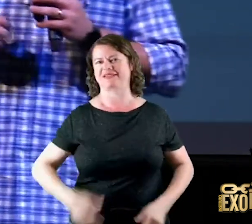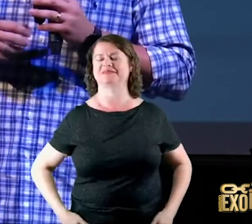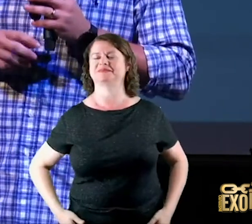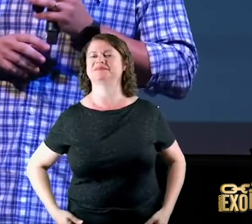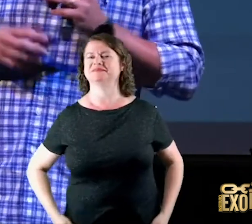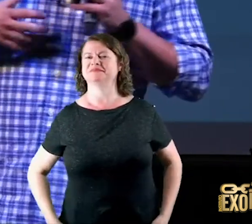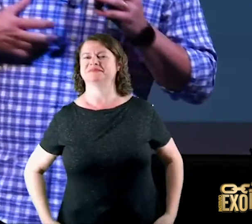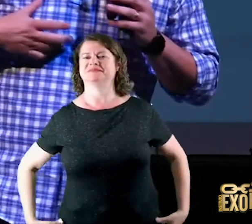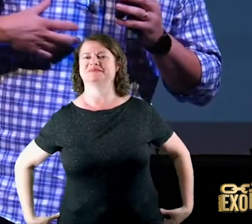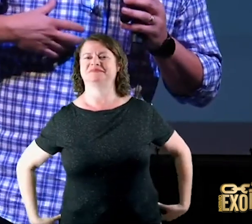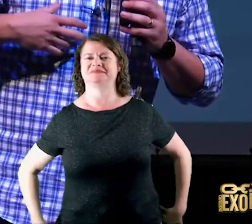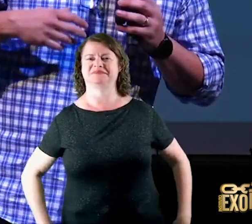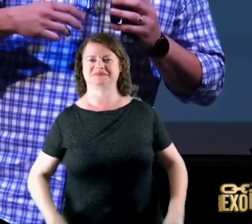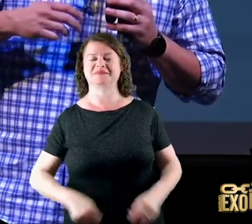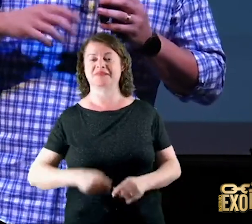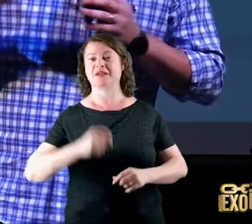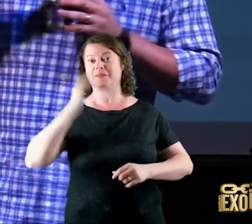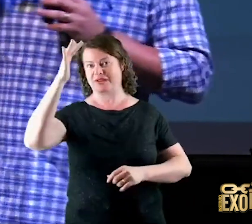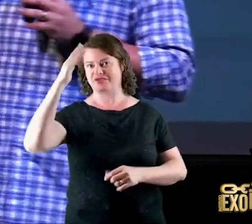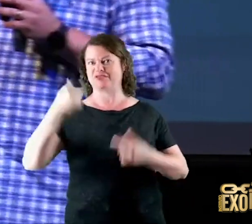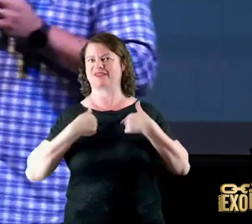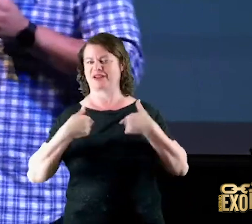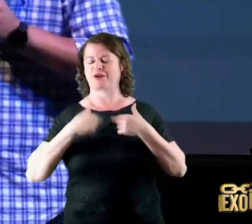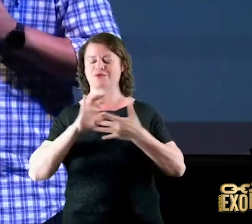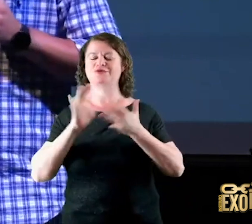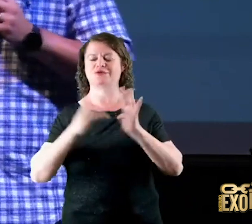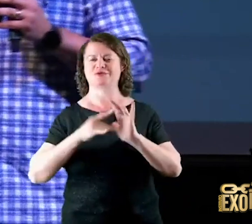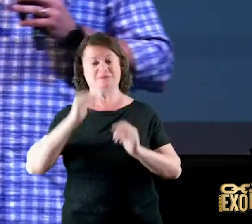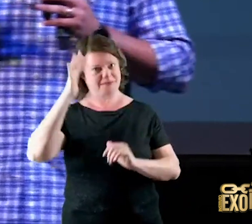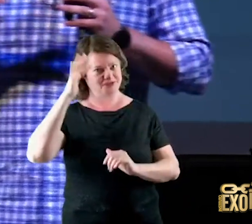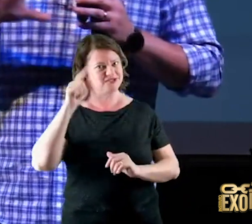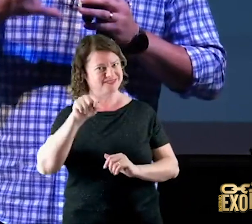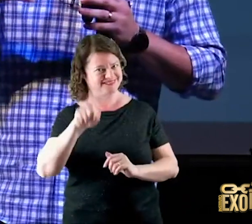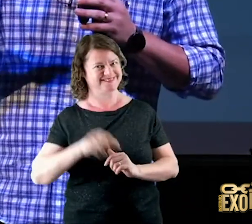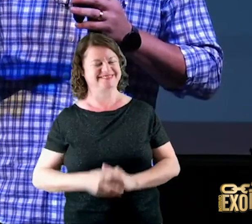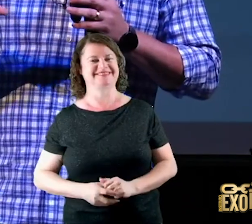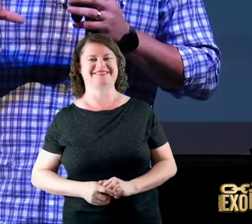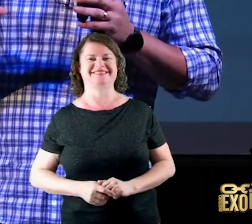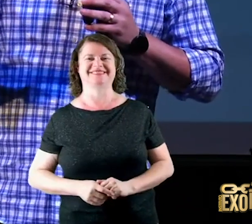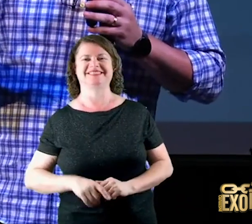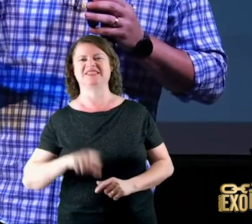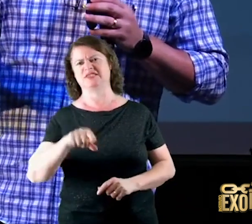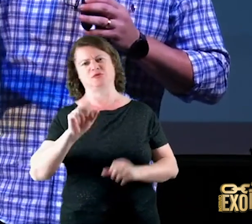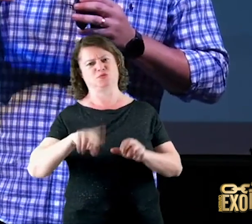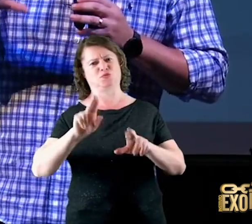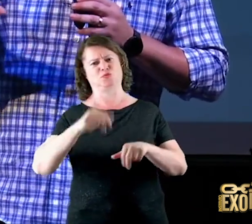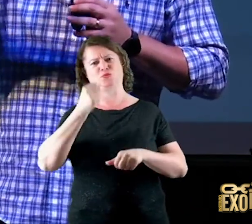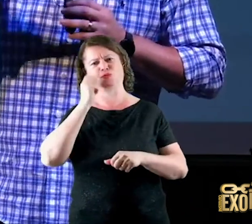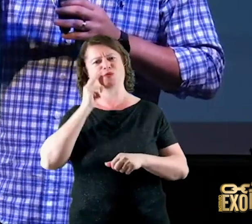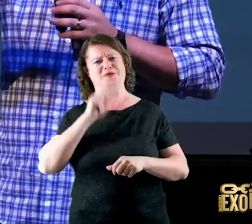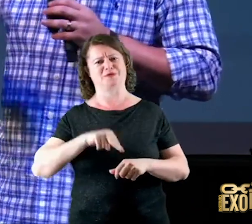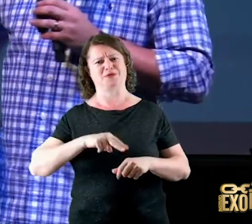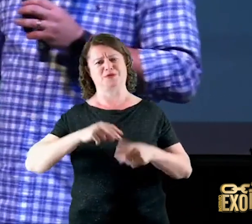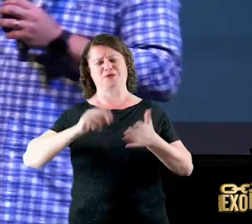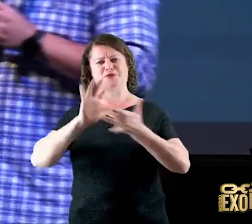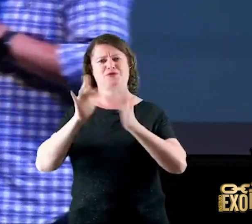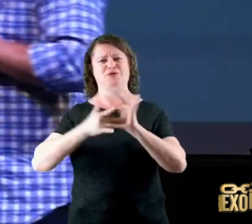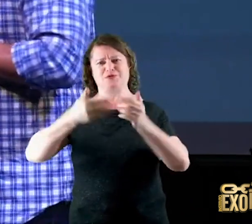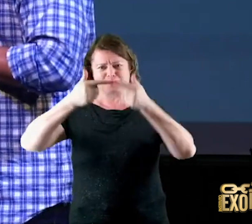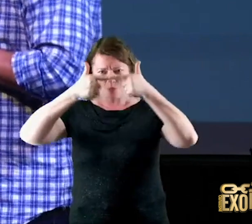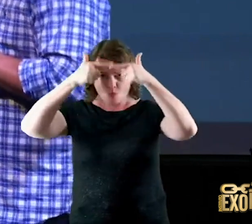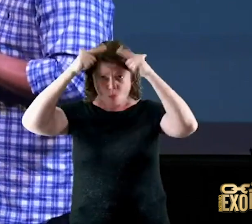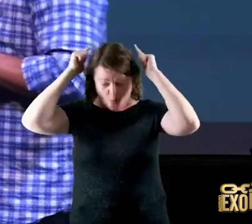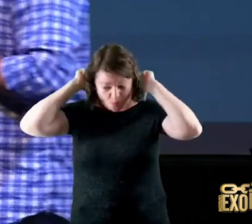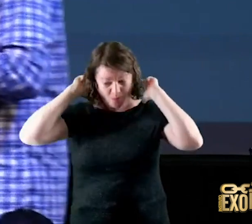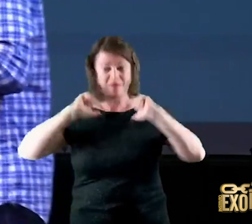imagina que eu sou Jesus está bem só imaginar você nunca viu um Jesus careca sem barba mas imagina que eu sou Jesus